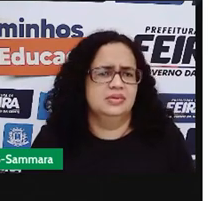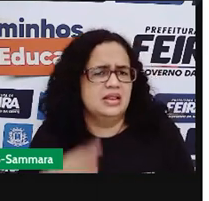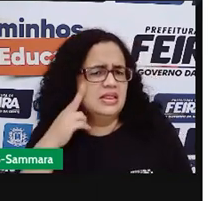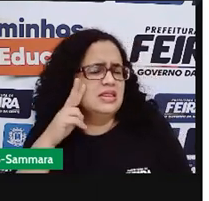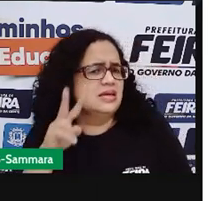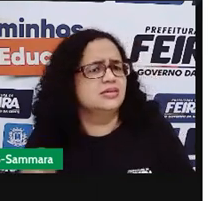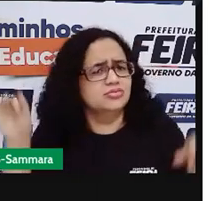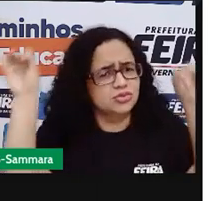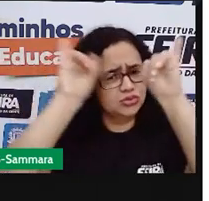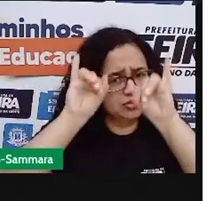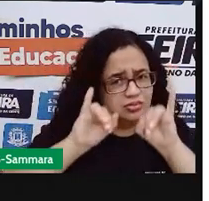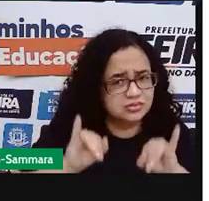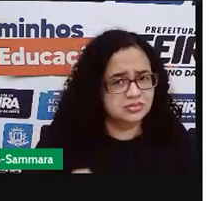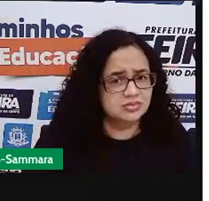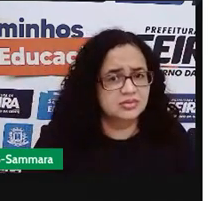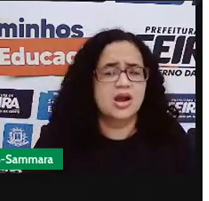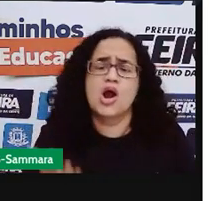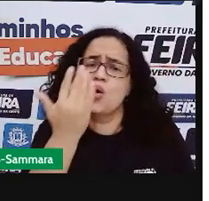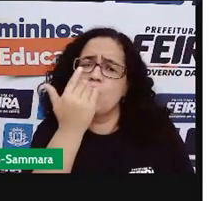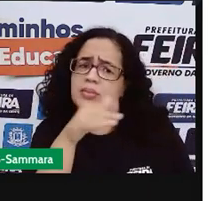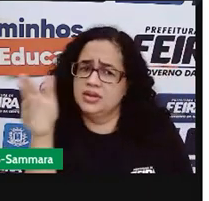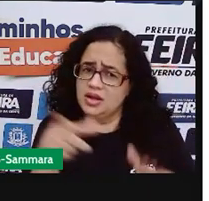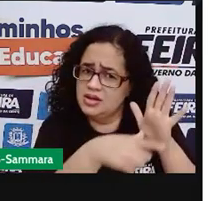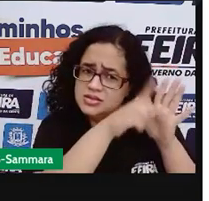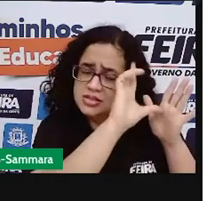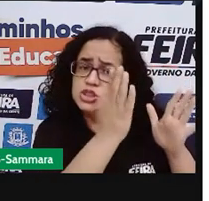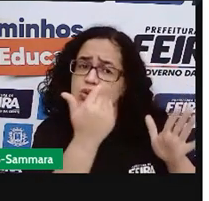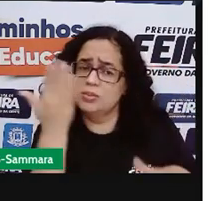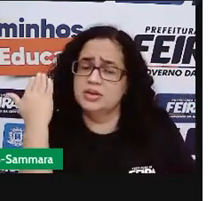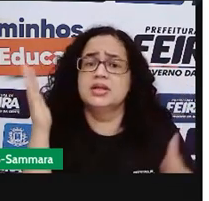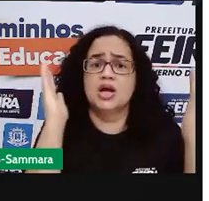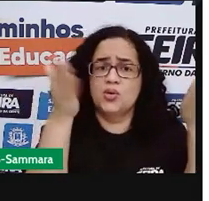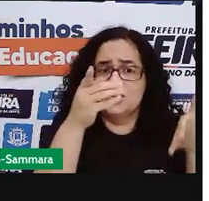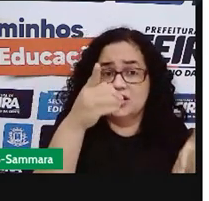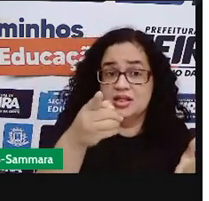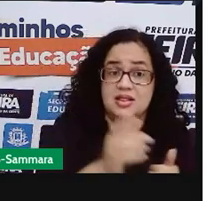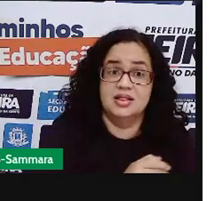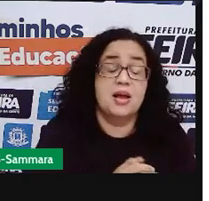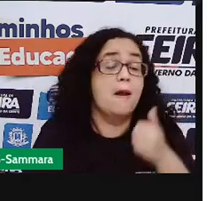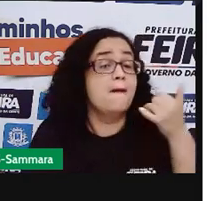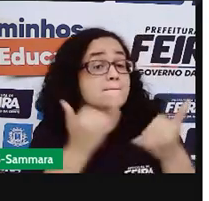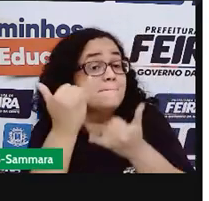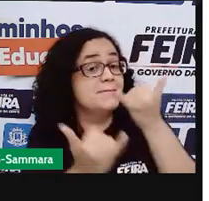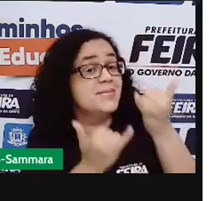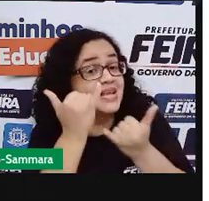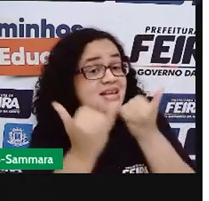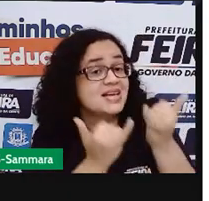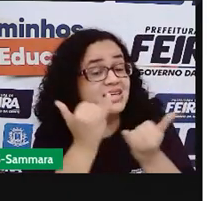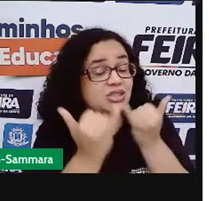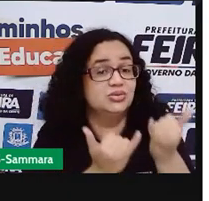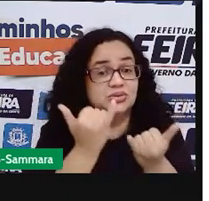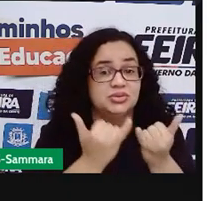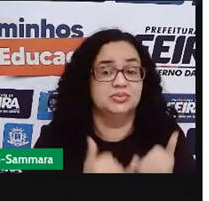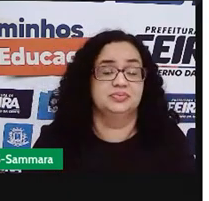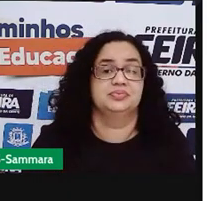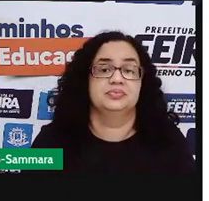Aquelas imagens eram de comida. E as imagens? De brinquedos.